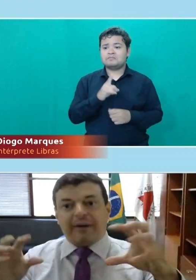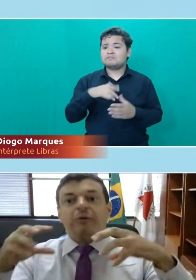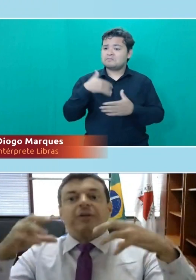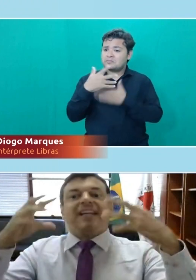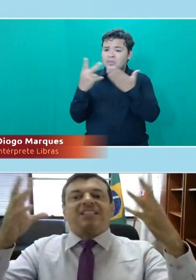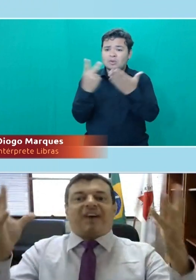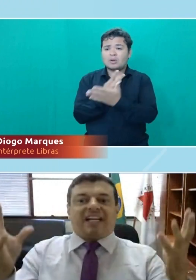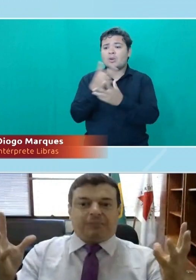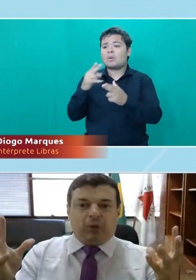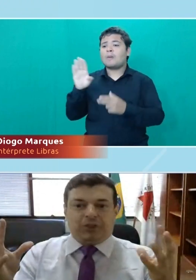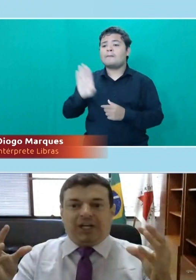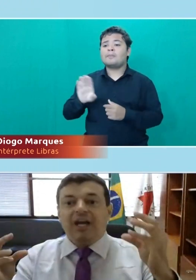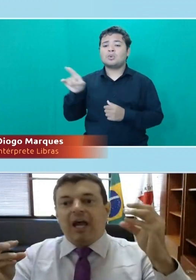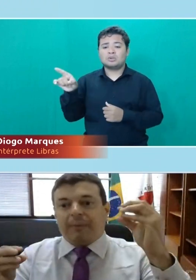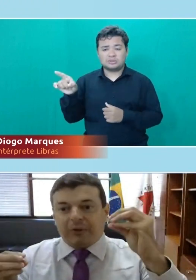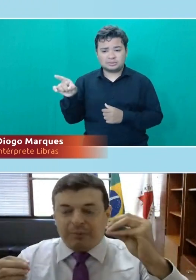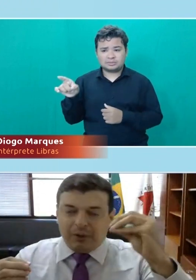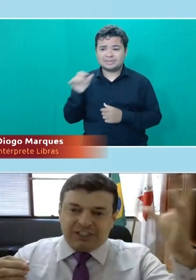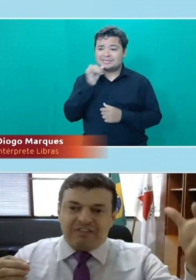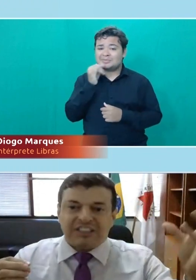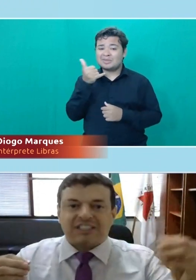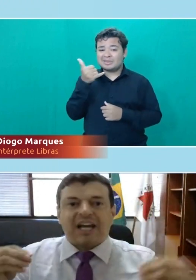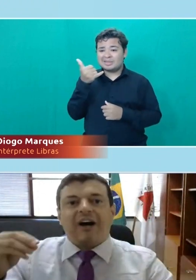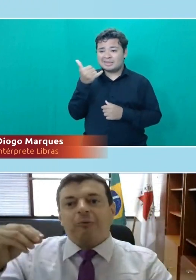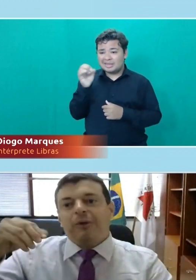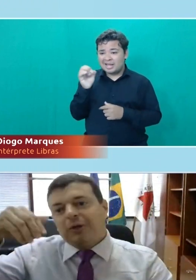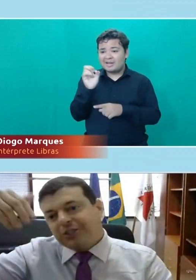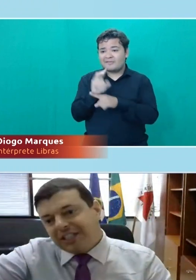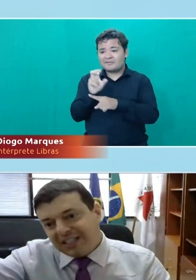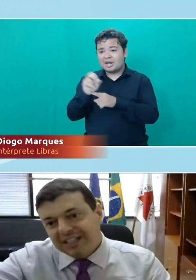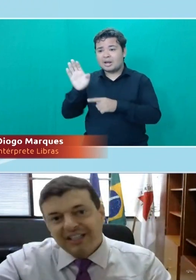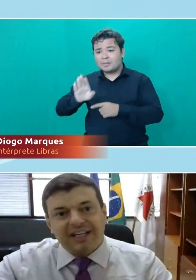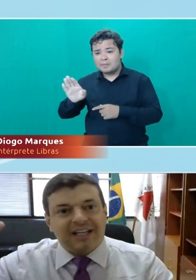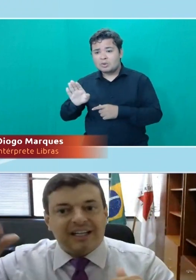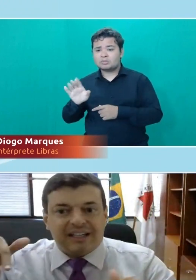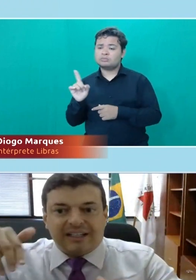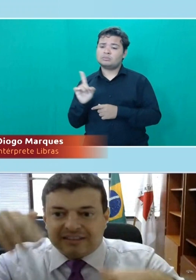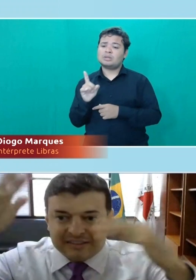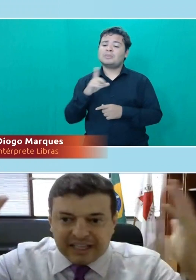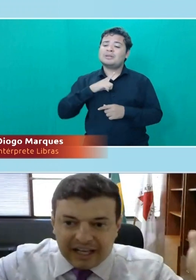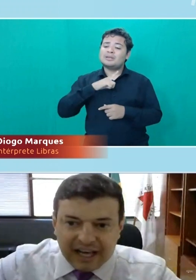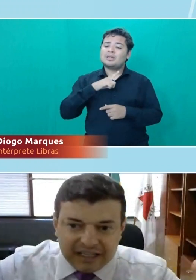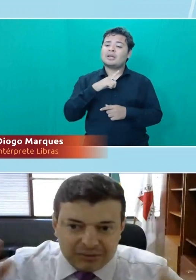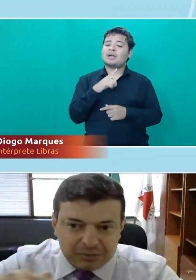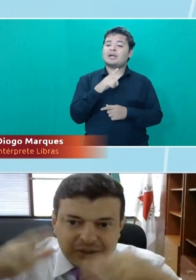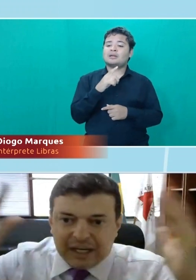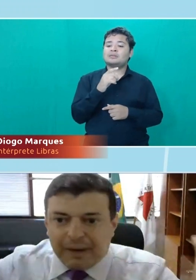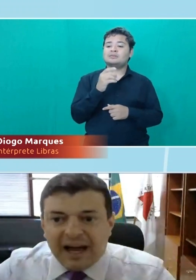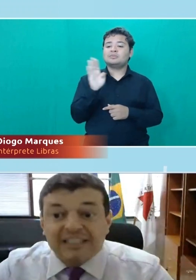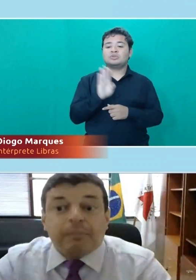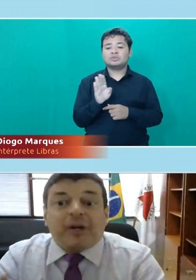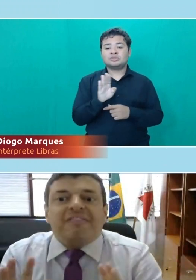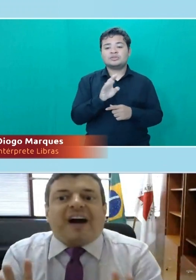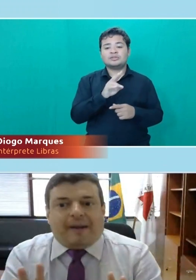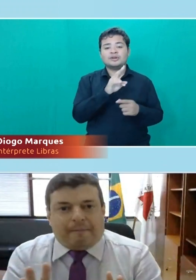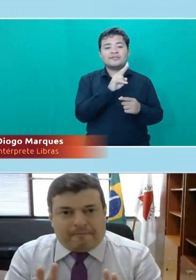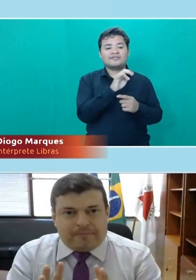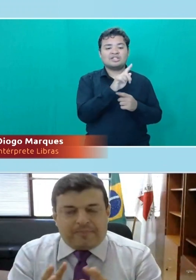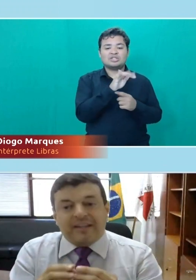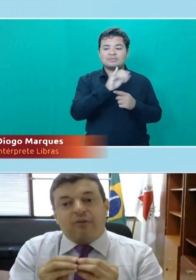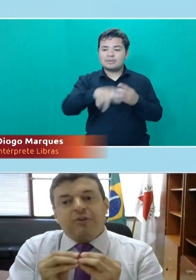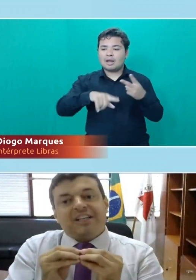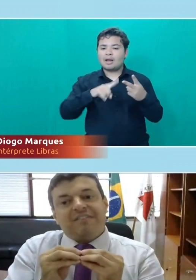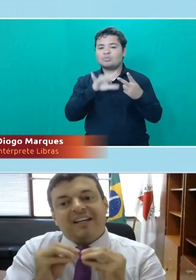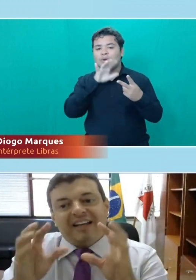na biologia. Não que eu não tenho 10 vagas de biologia. É que eu tenho biologia vegetal, biologia, sei lá, dos animais, e por aí vai.